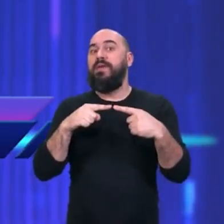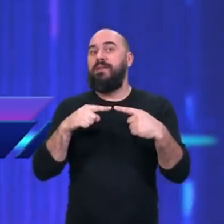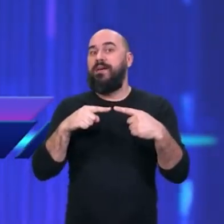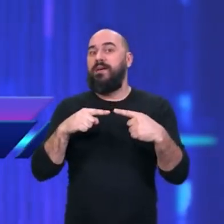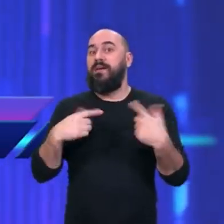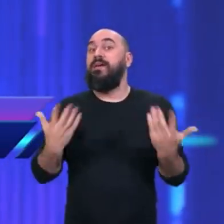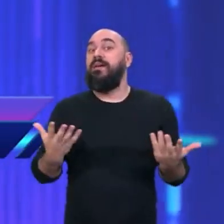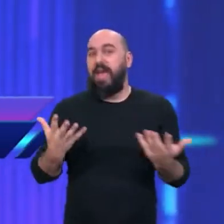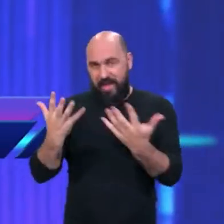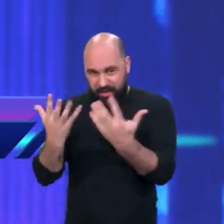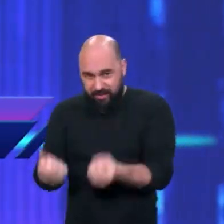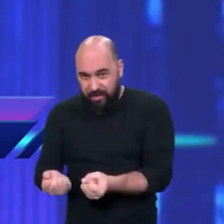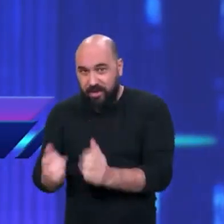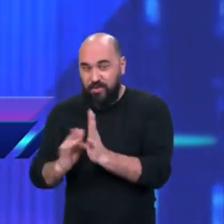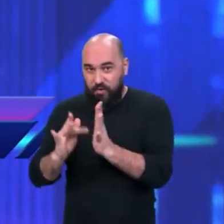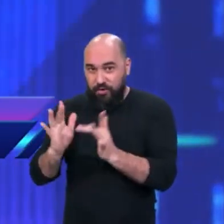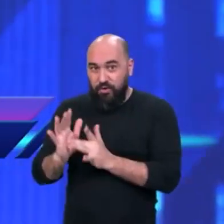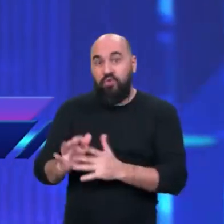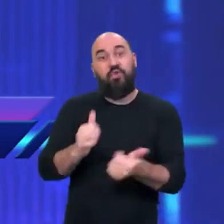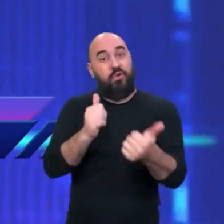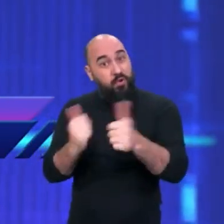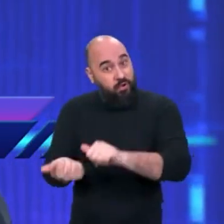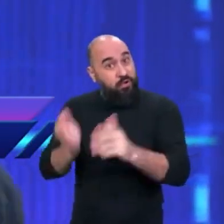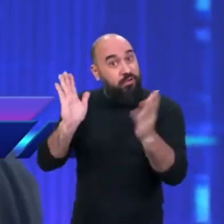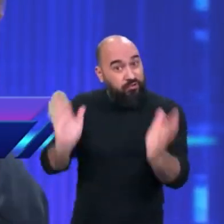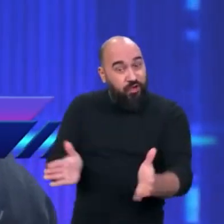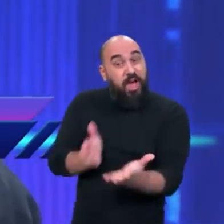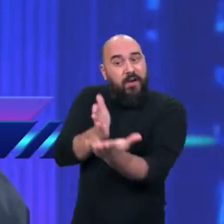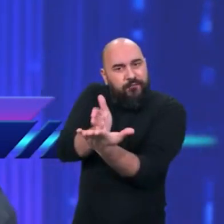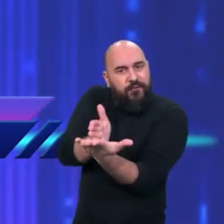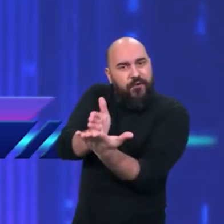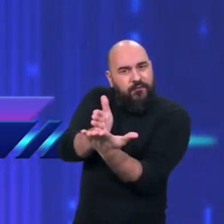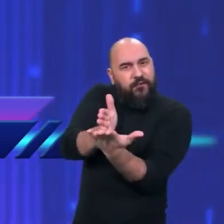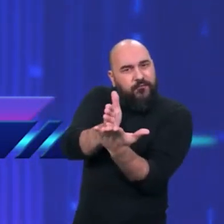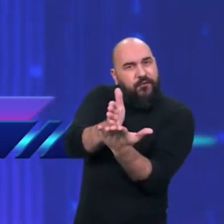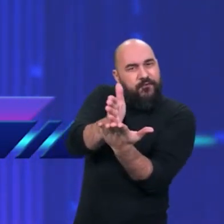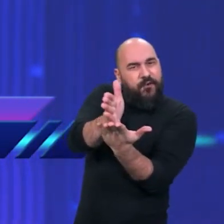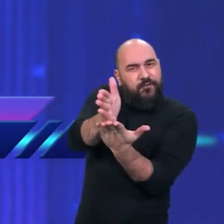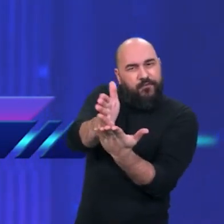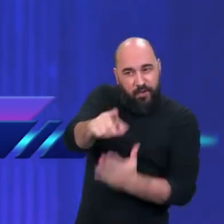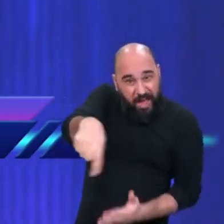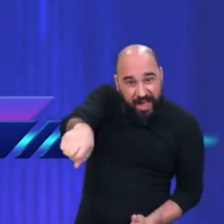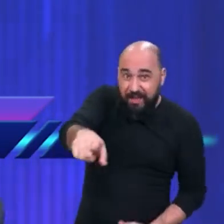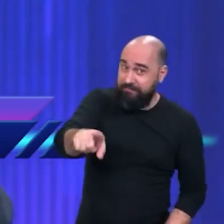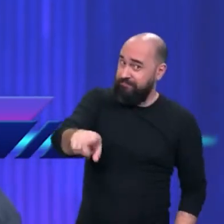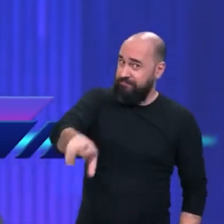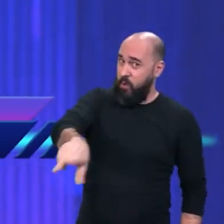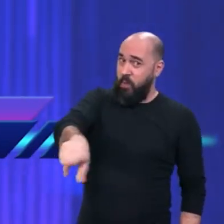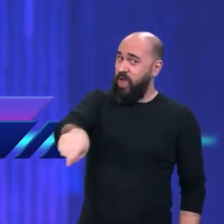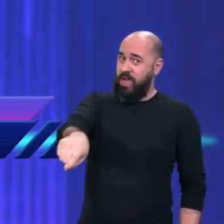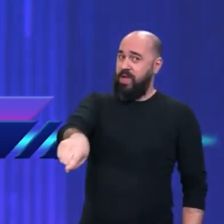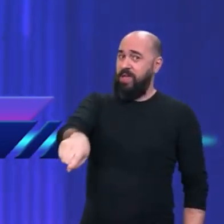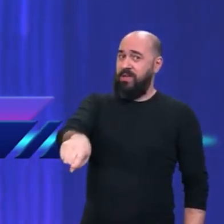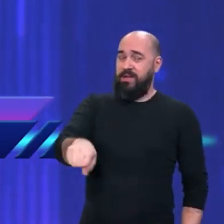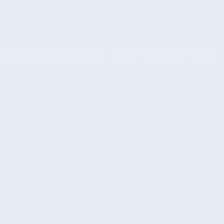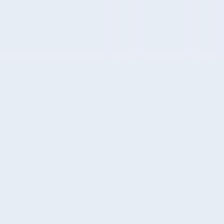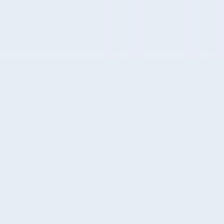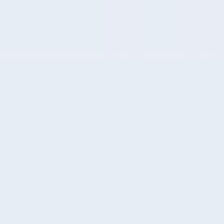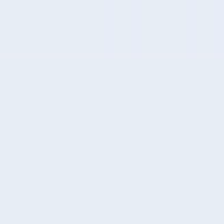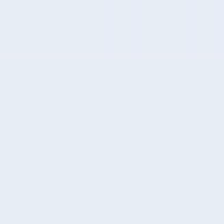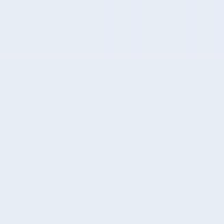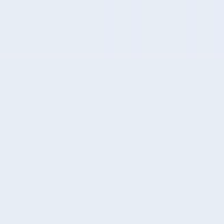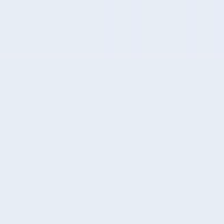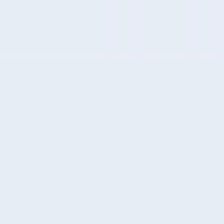é completamente diferente, você pode querer ir para muitos lugares, mas você está se preparando para ir para esses lugares?